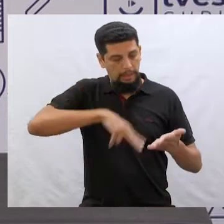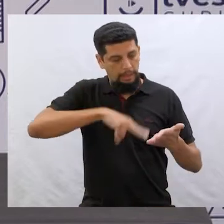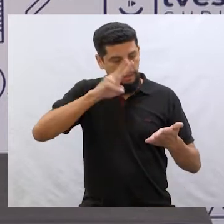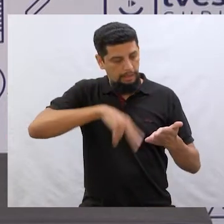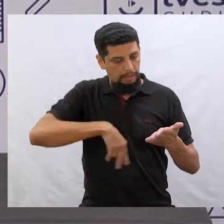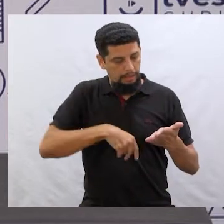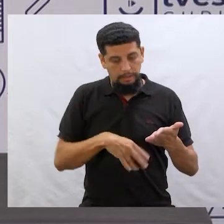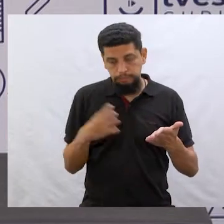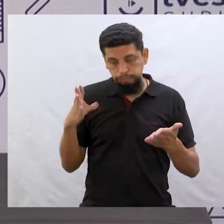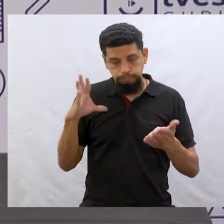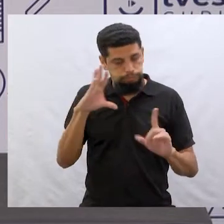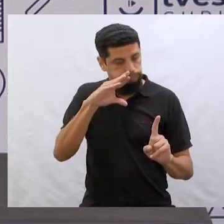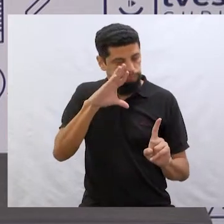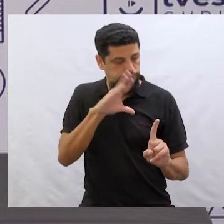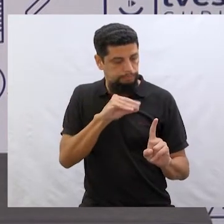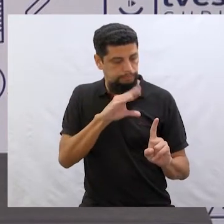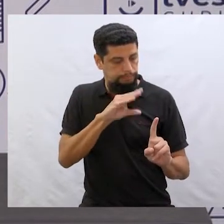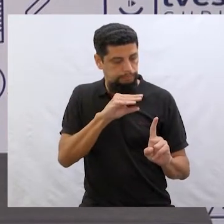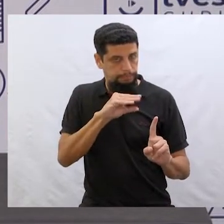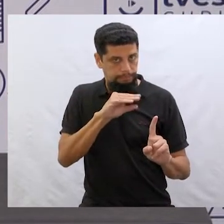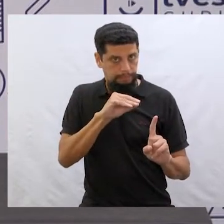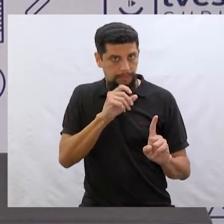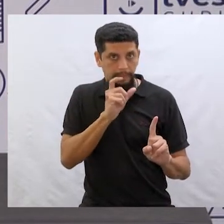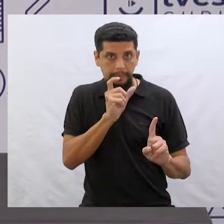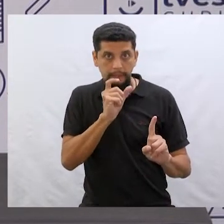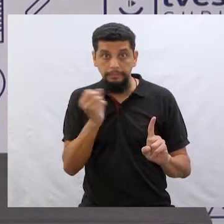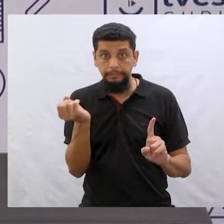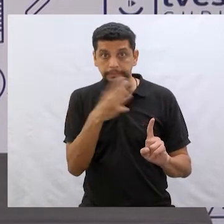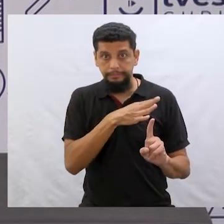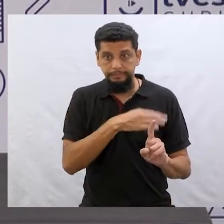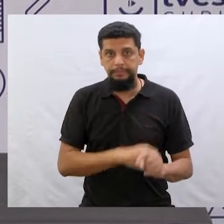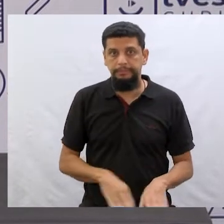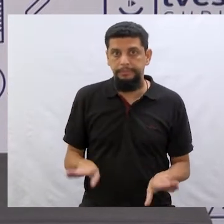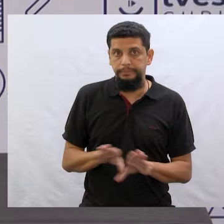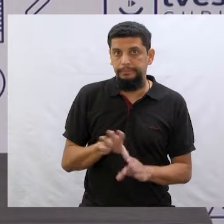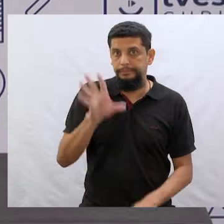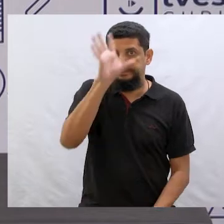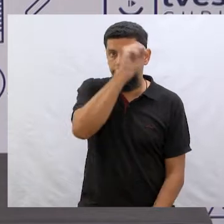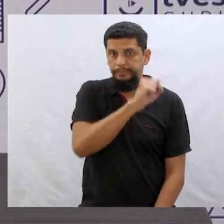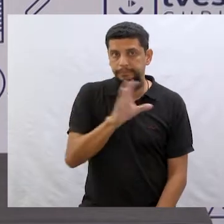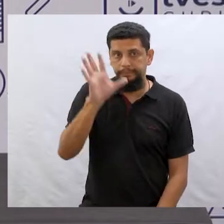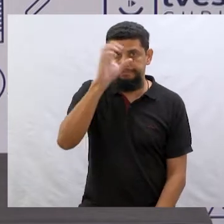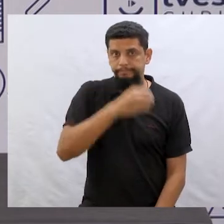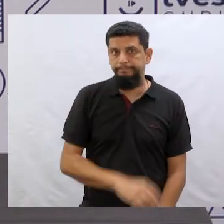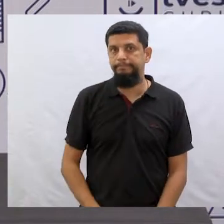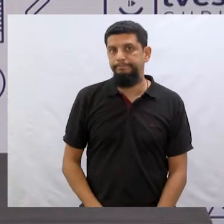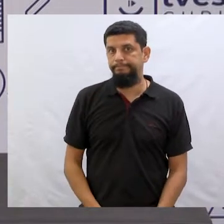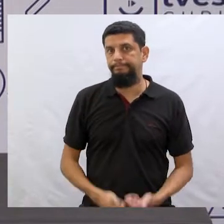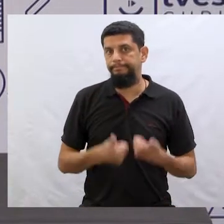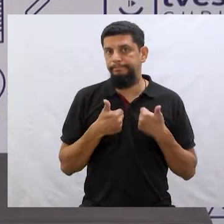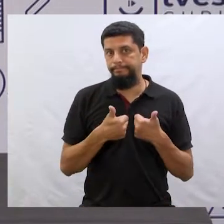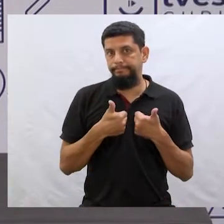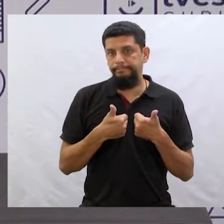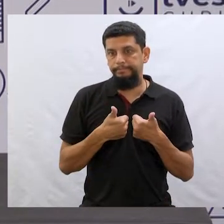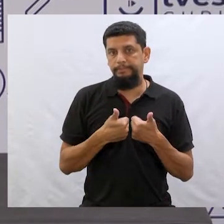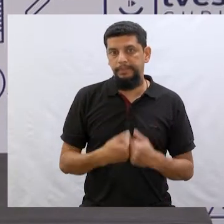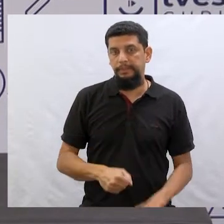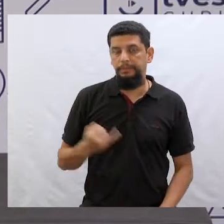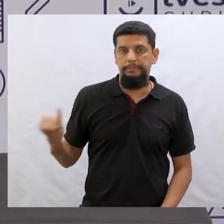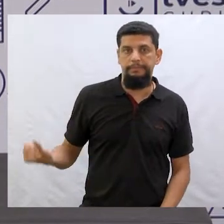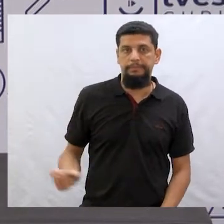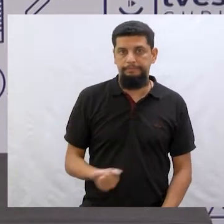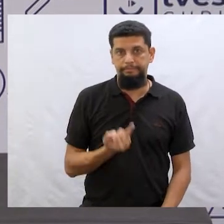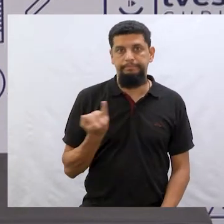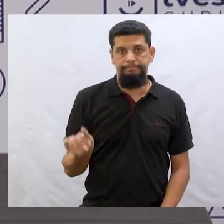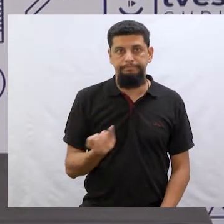ouvindo as histórias, ouvindo novas palavras, ela também vai aprendendo muito. É bem, bem